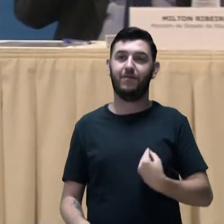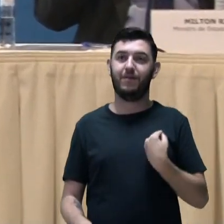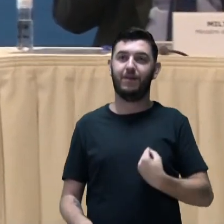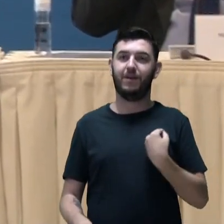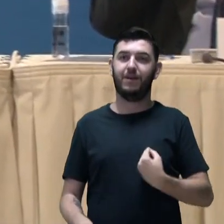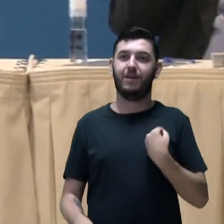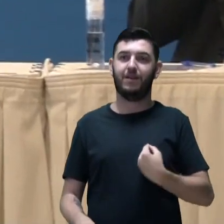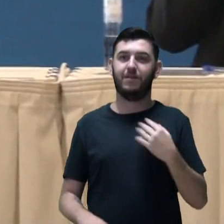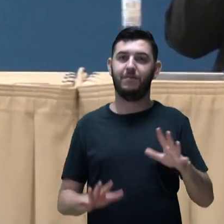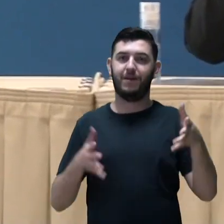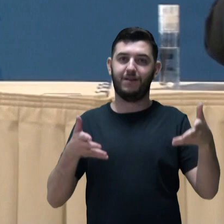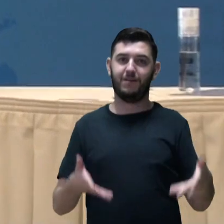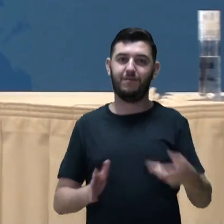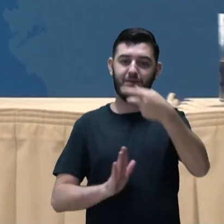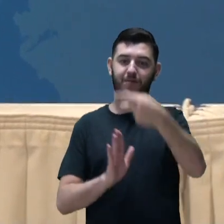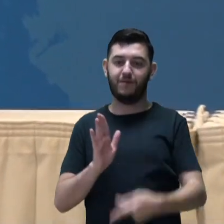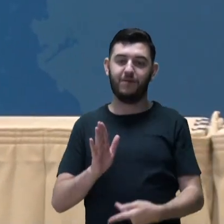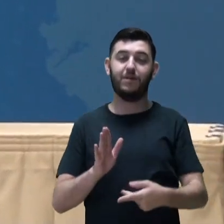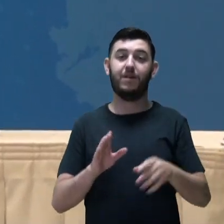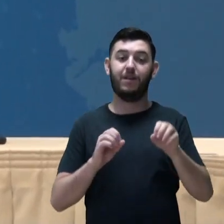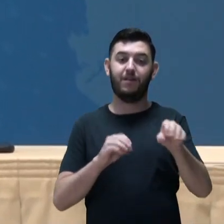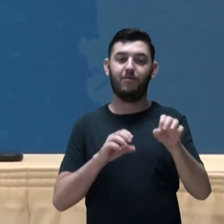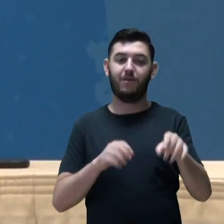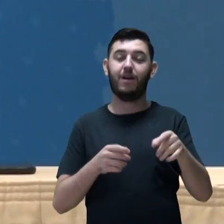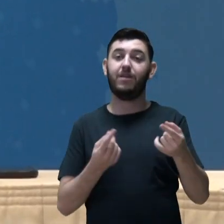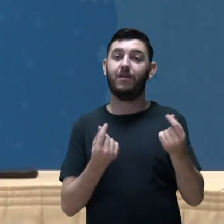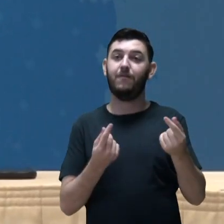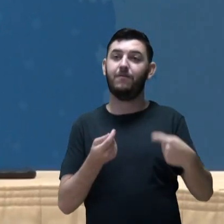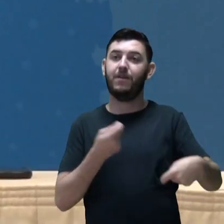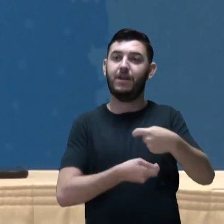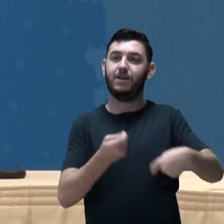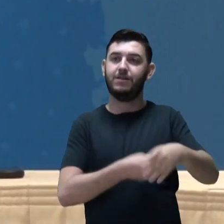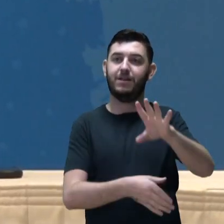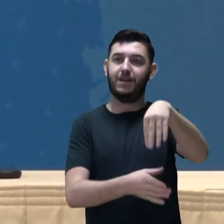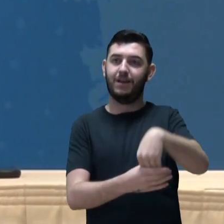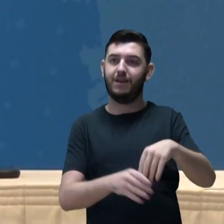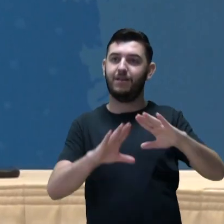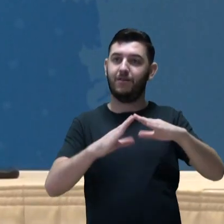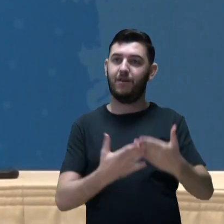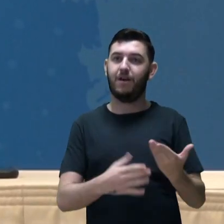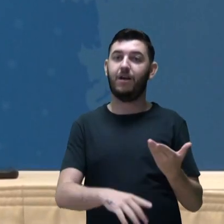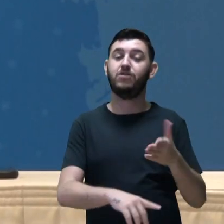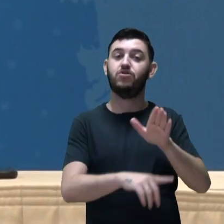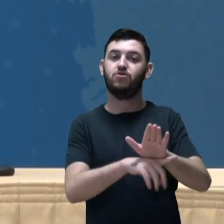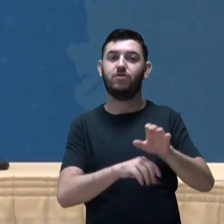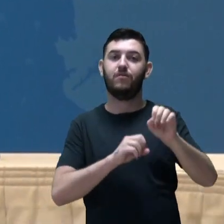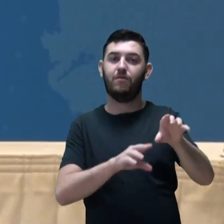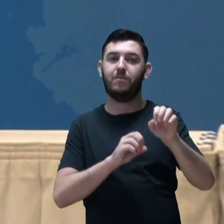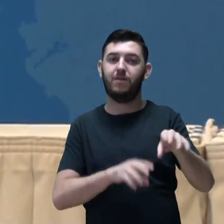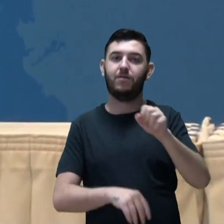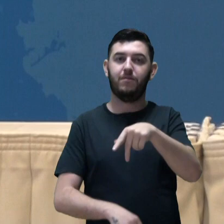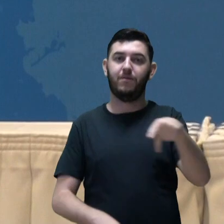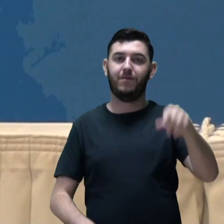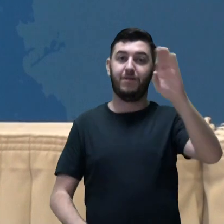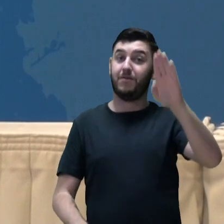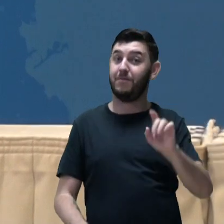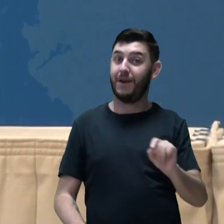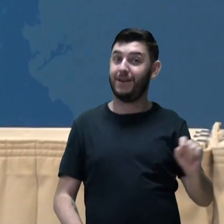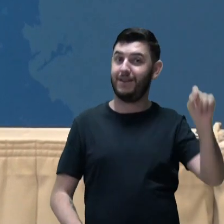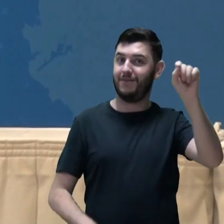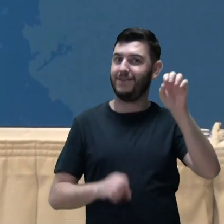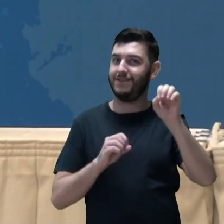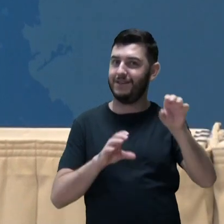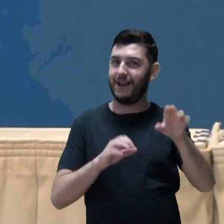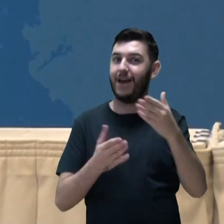educação financeira nas escolas, que vai capacitar professores em todo o Brasil para ensinar as nossas crianças a